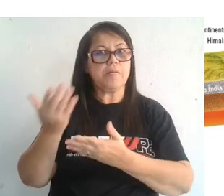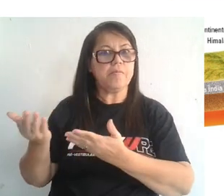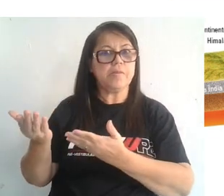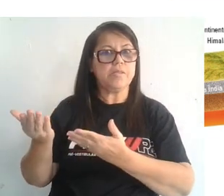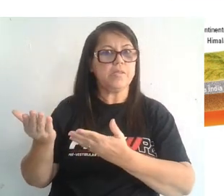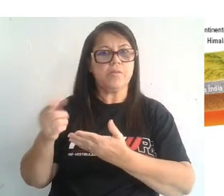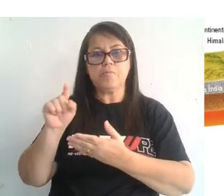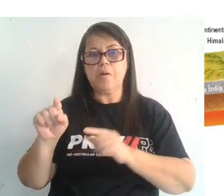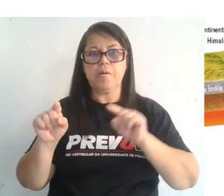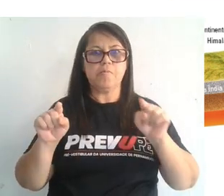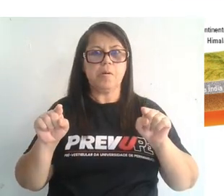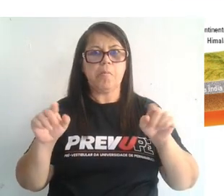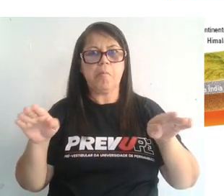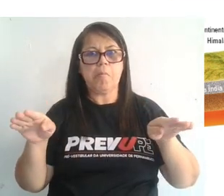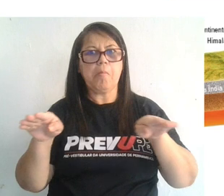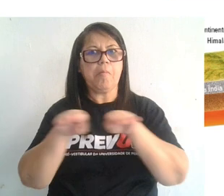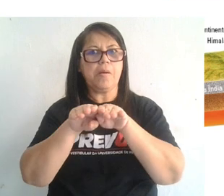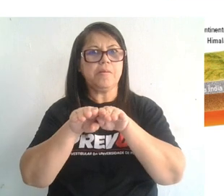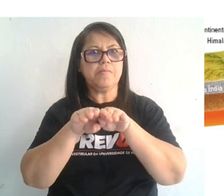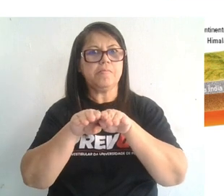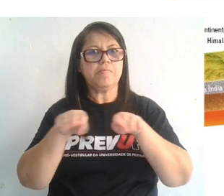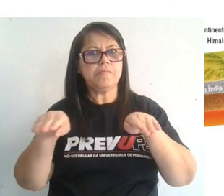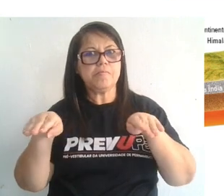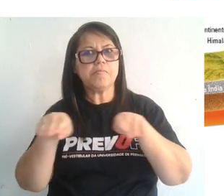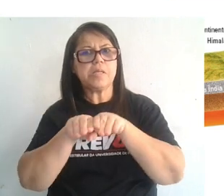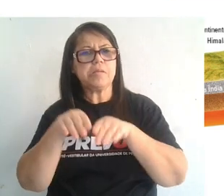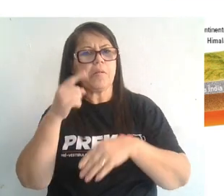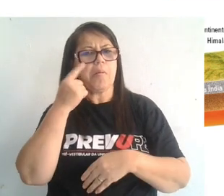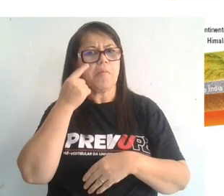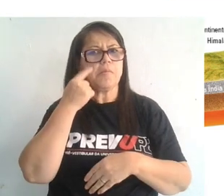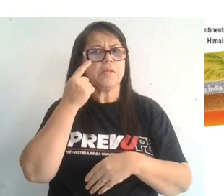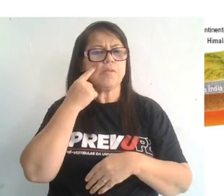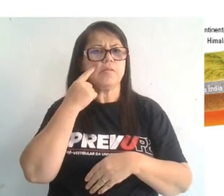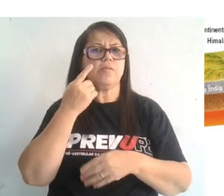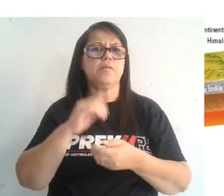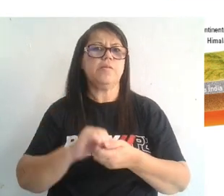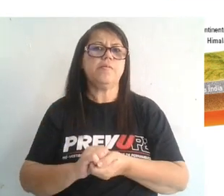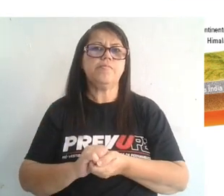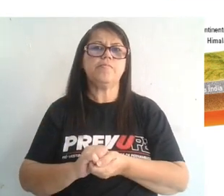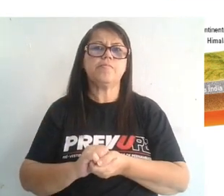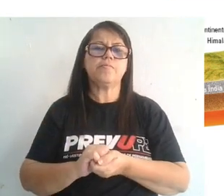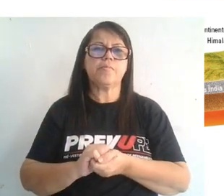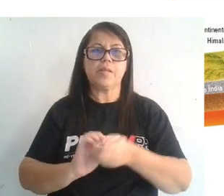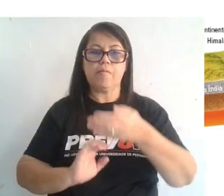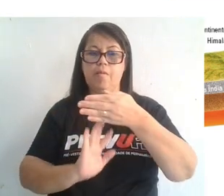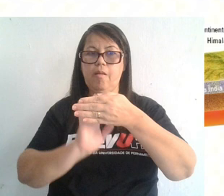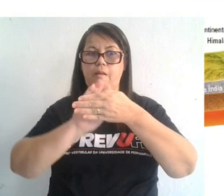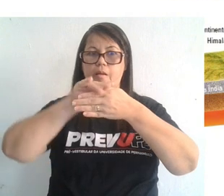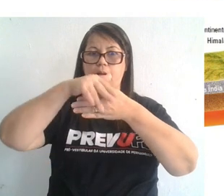filipinas. A gente pode observar, formando essa cadeia de vulcões submarinos. A gente tem a colisão da placa do Nazca